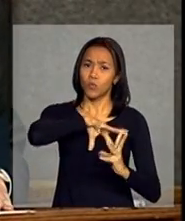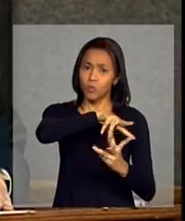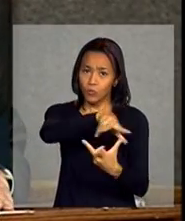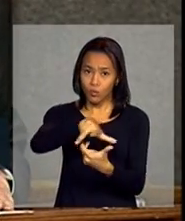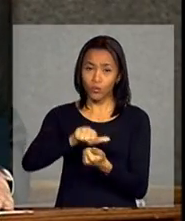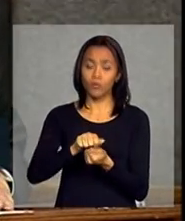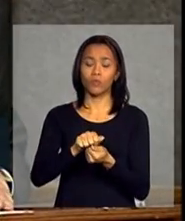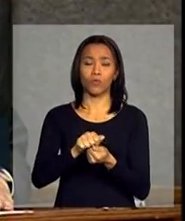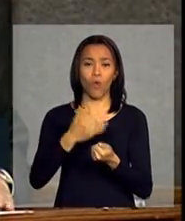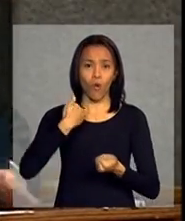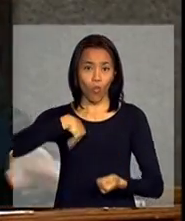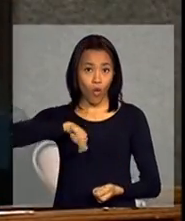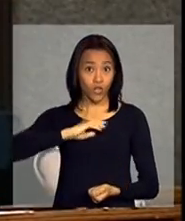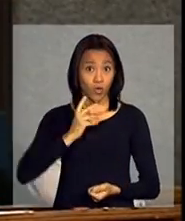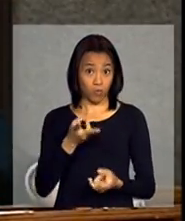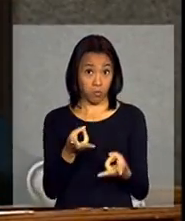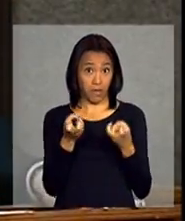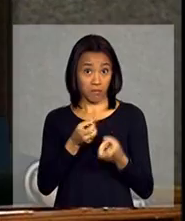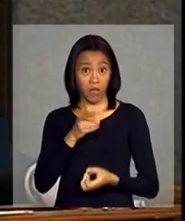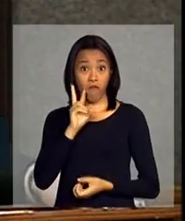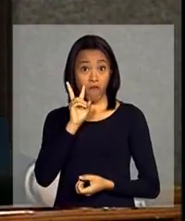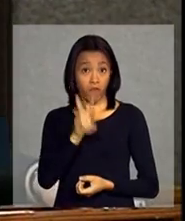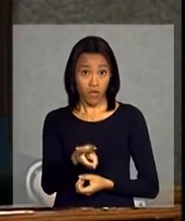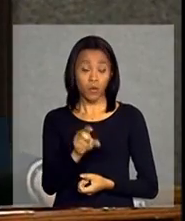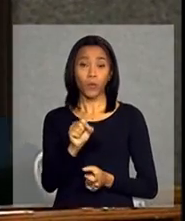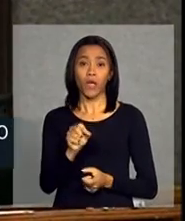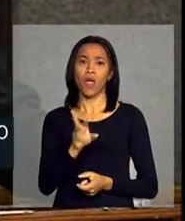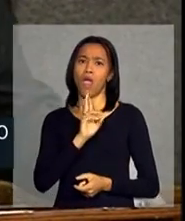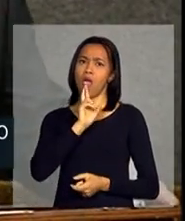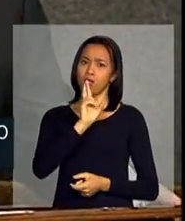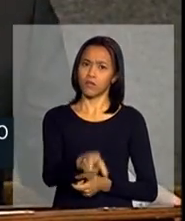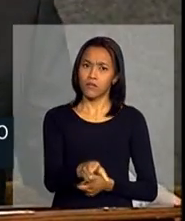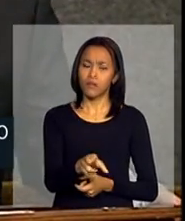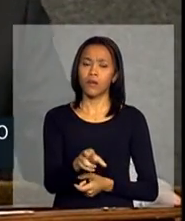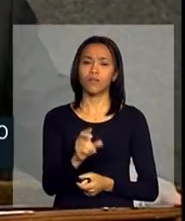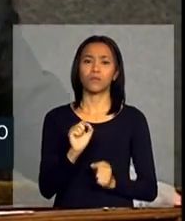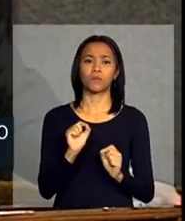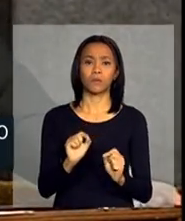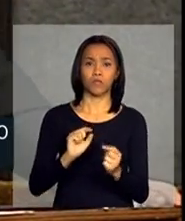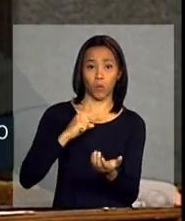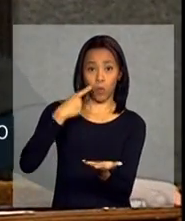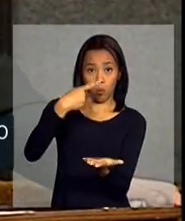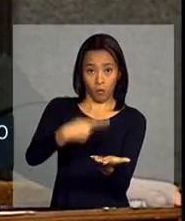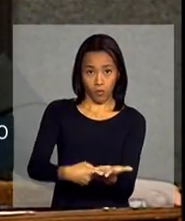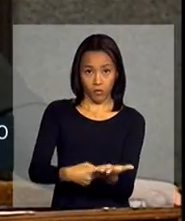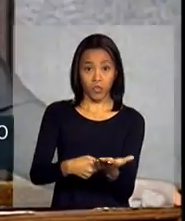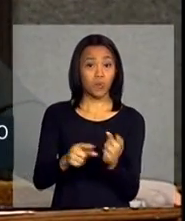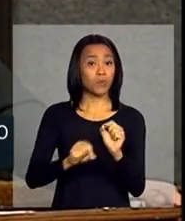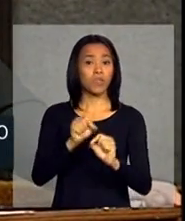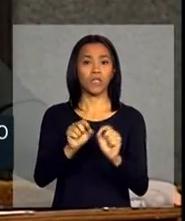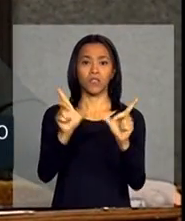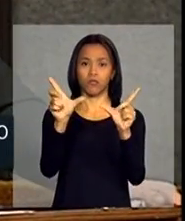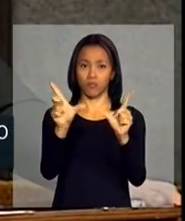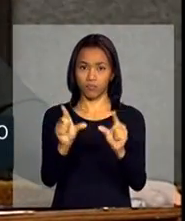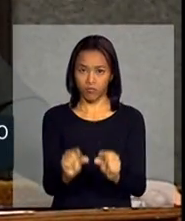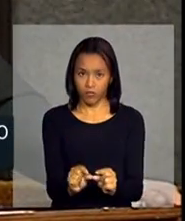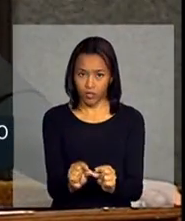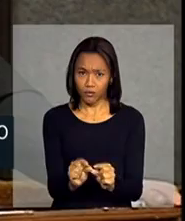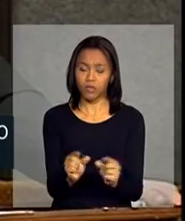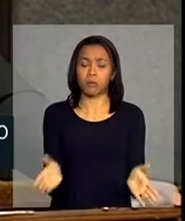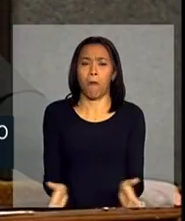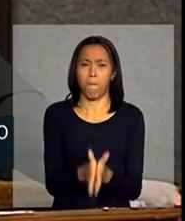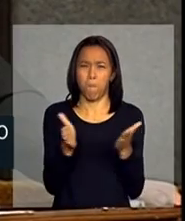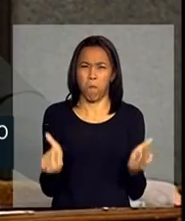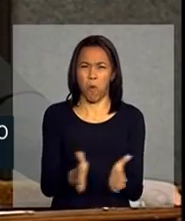os resultados comprometidos na época, que era a redução na metade da